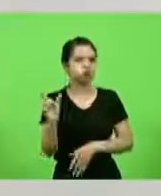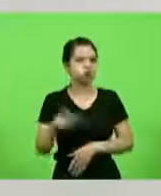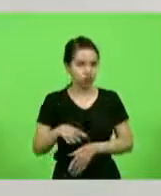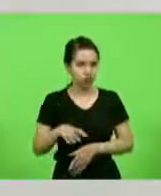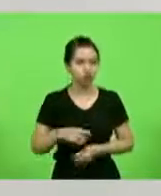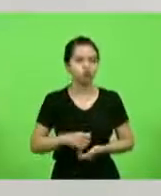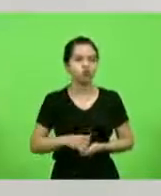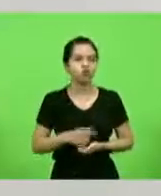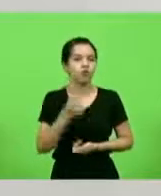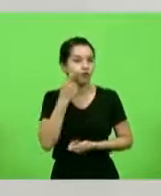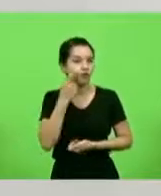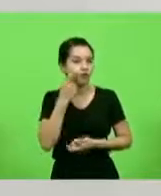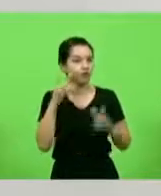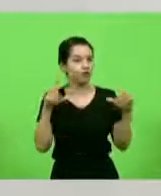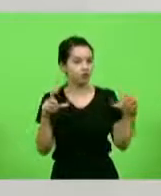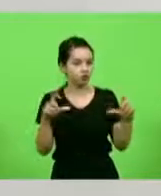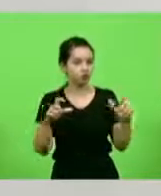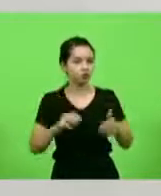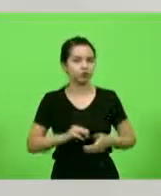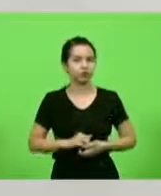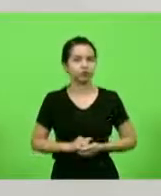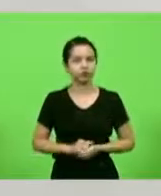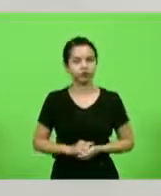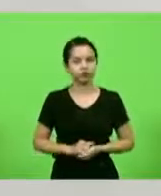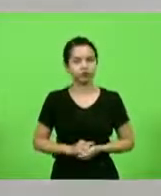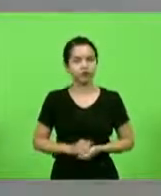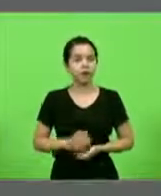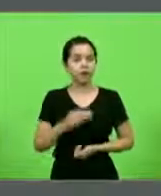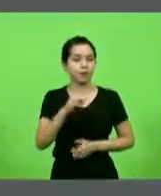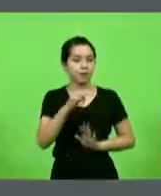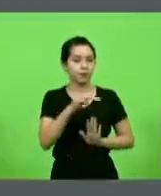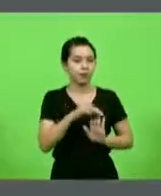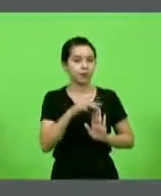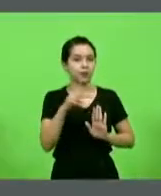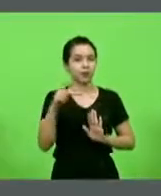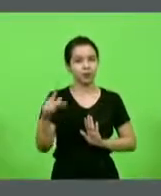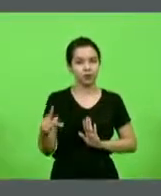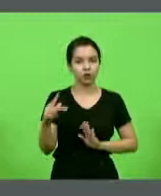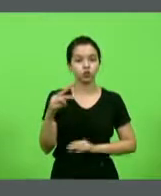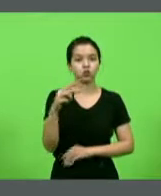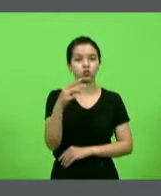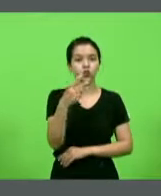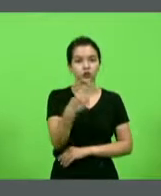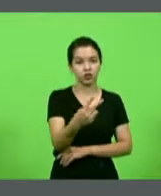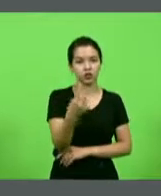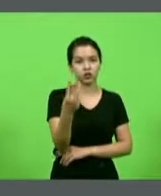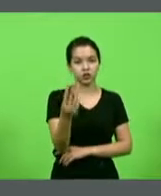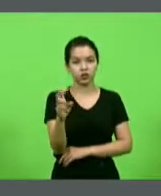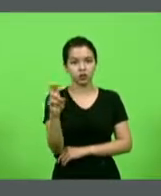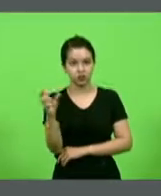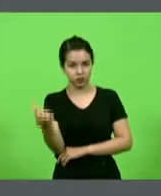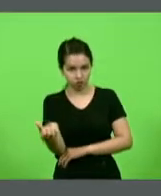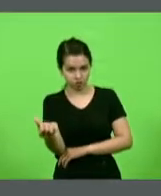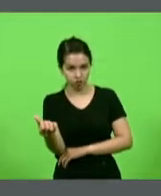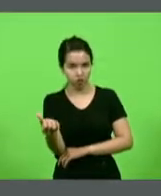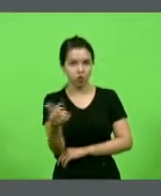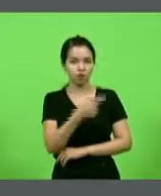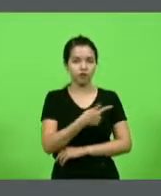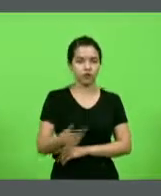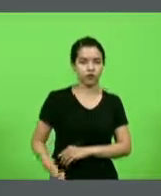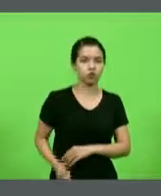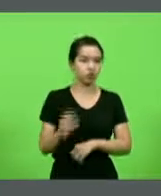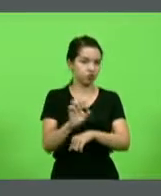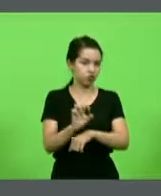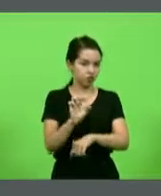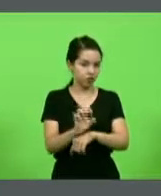tela, assessoria? Medida provisória 236 do governo do Estado abre